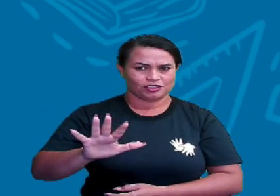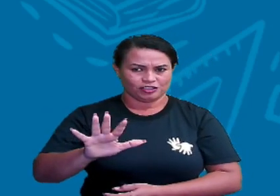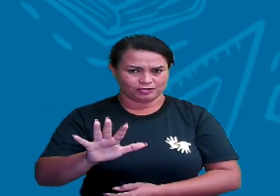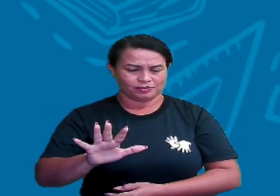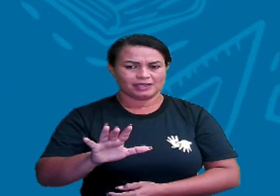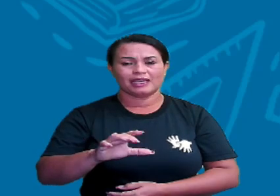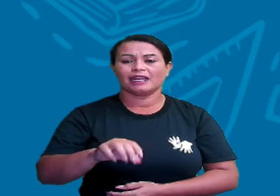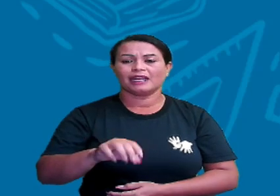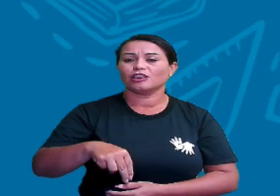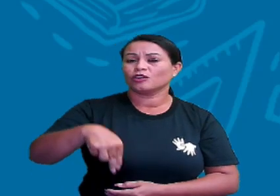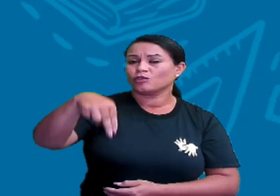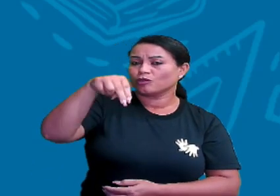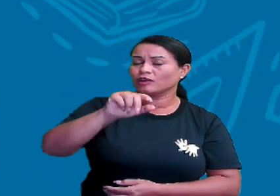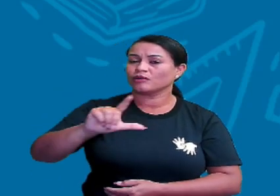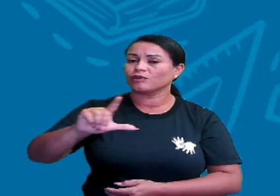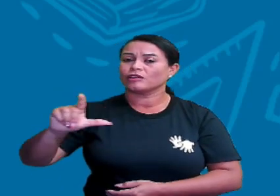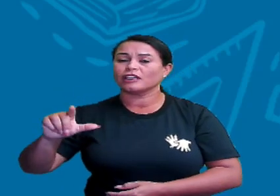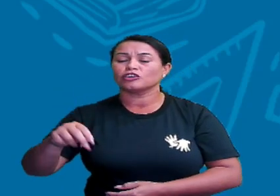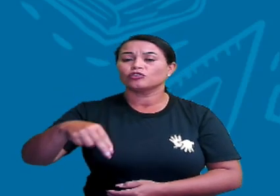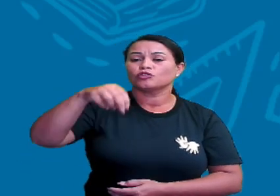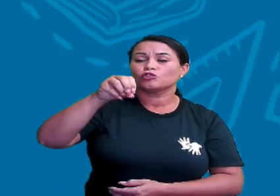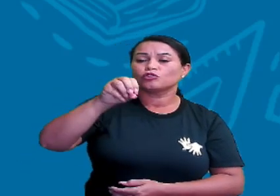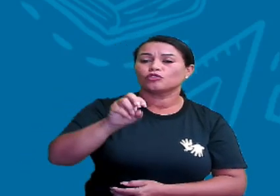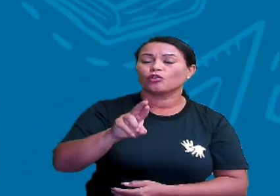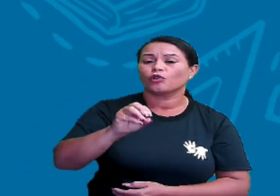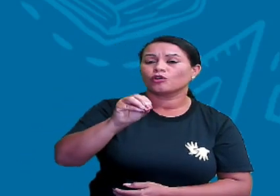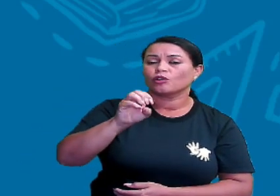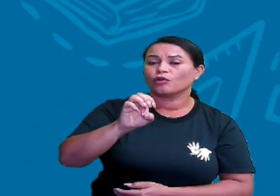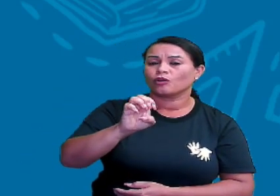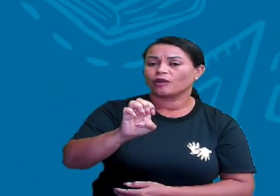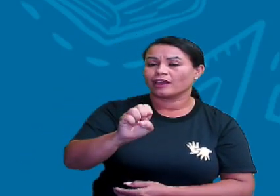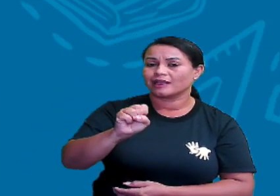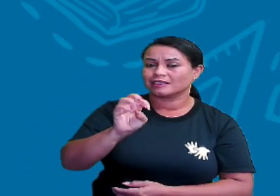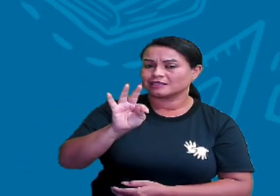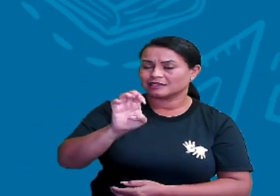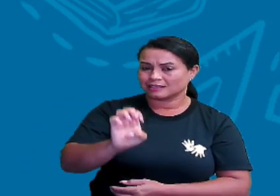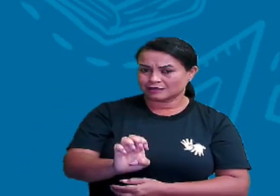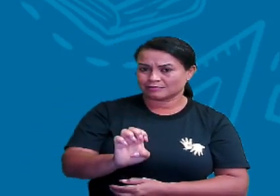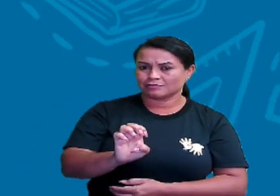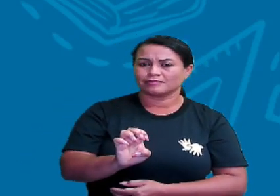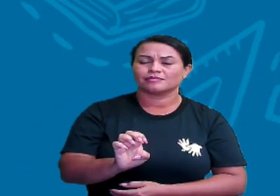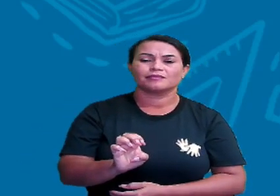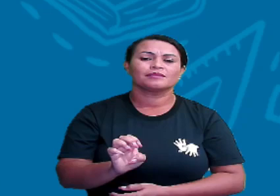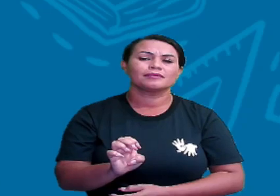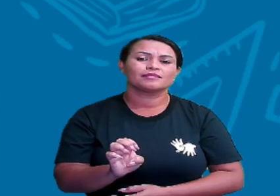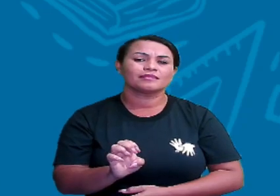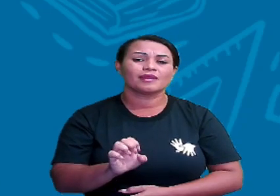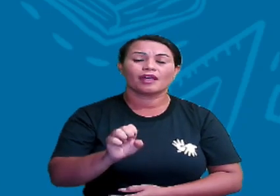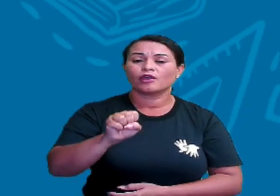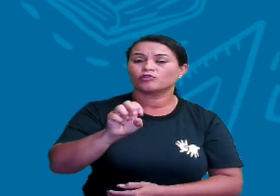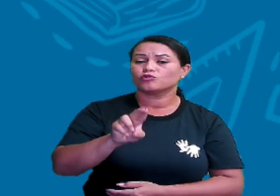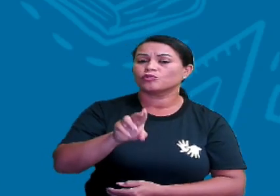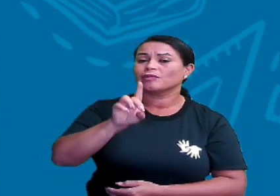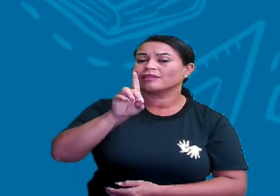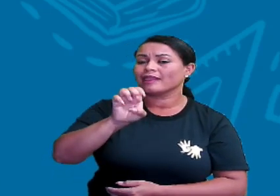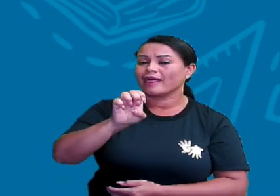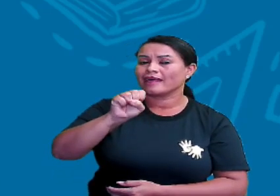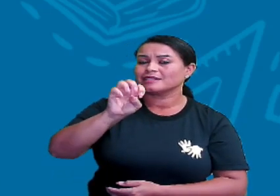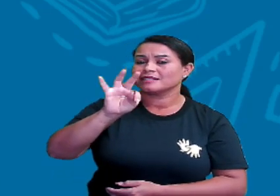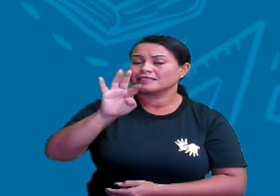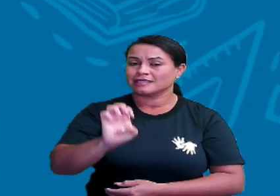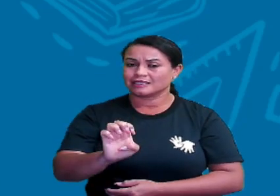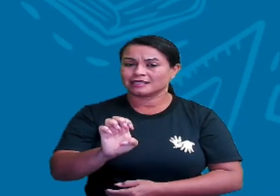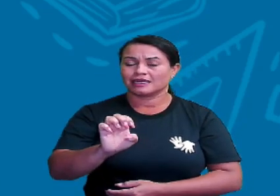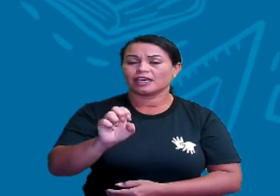o leste. O noroeste, que fica entre o norte e o oeste. O sudeste, que